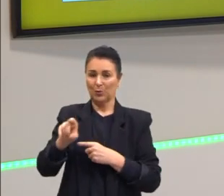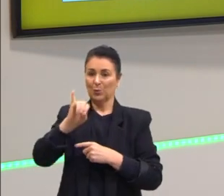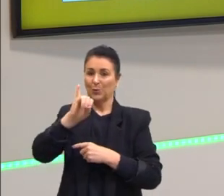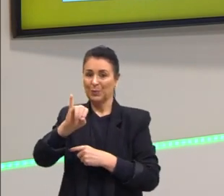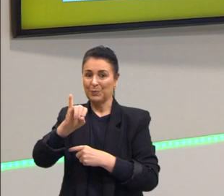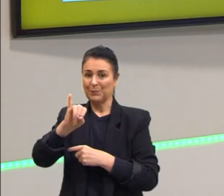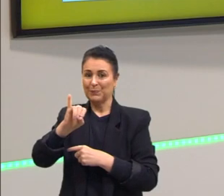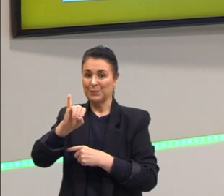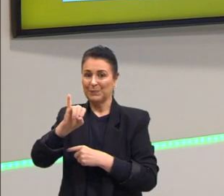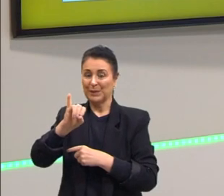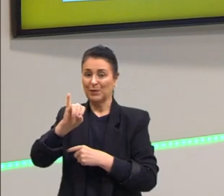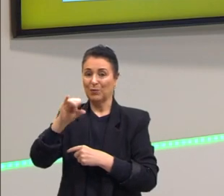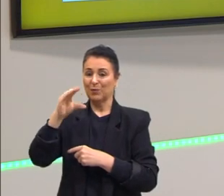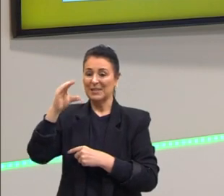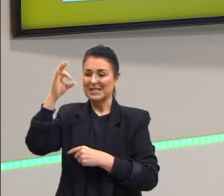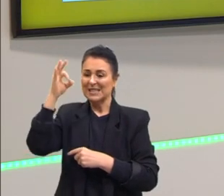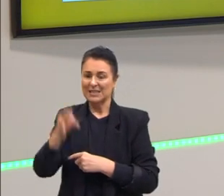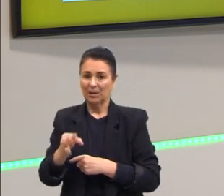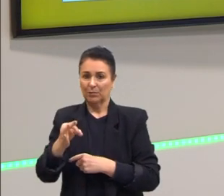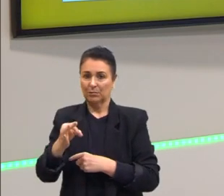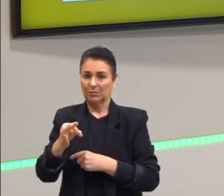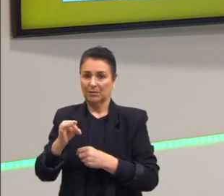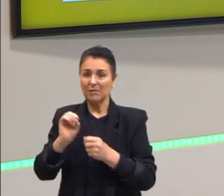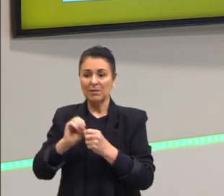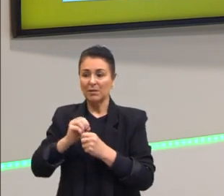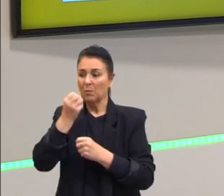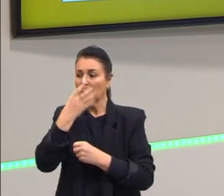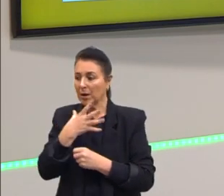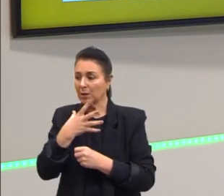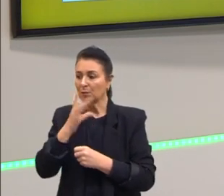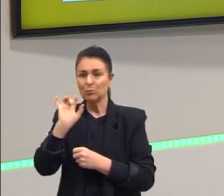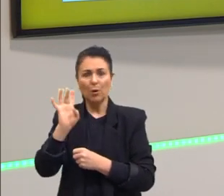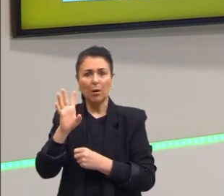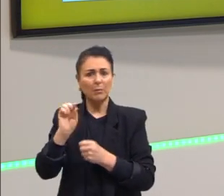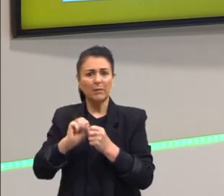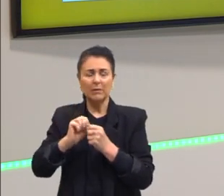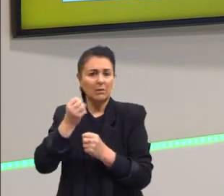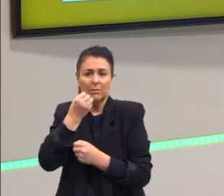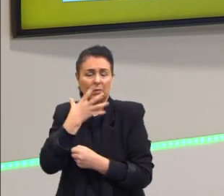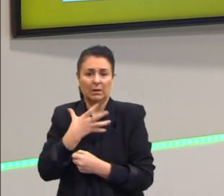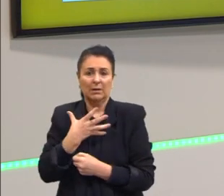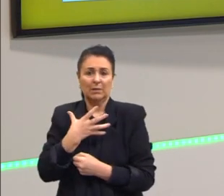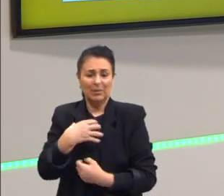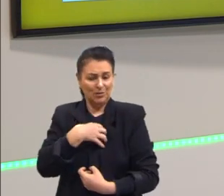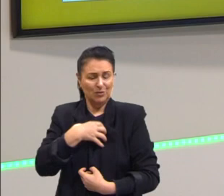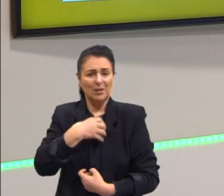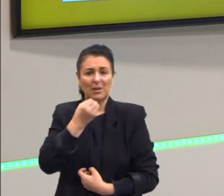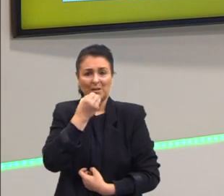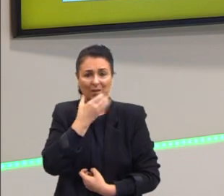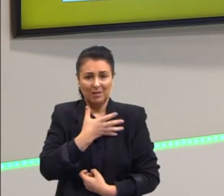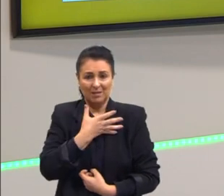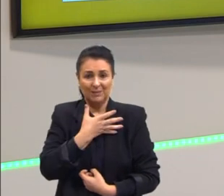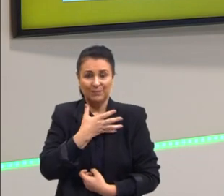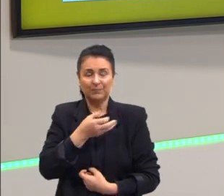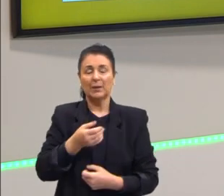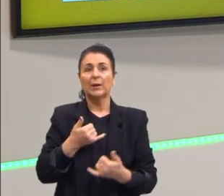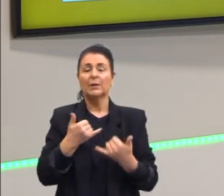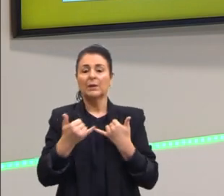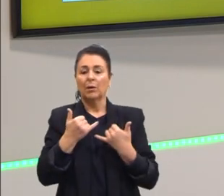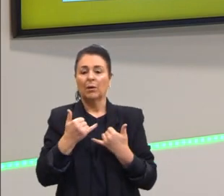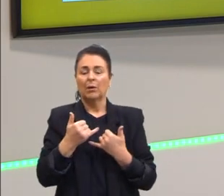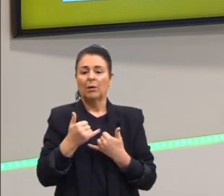Agir simplesmente, porque se deve agir assim. Por exemplo, se alguém chega,